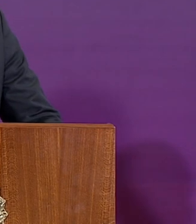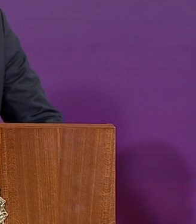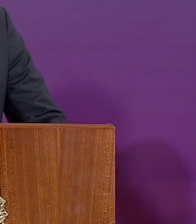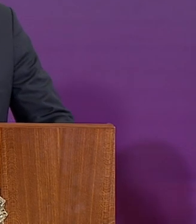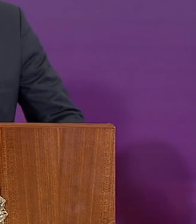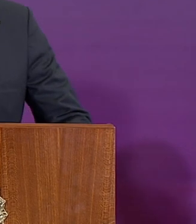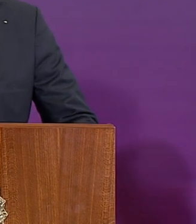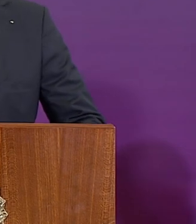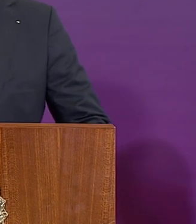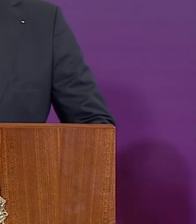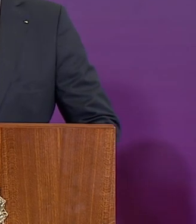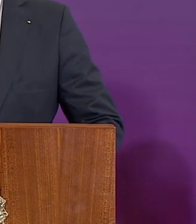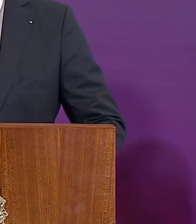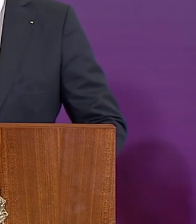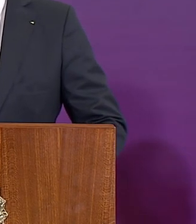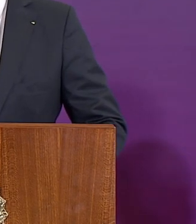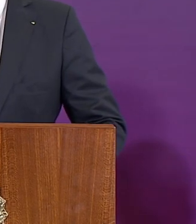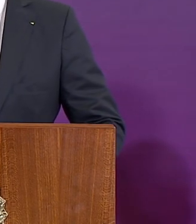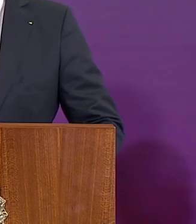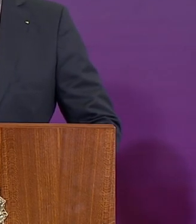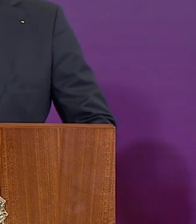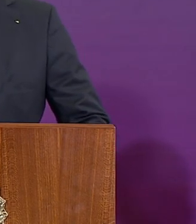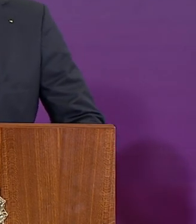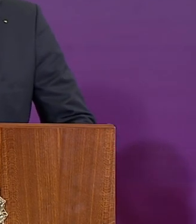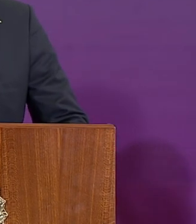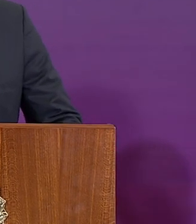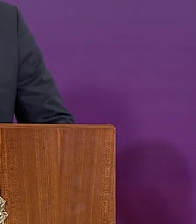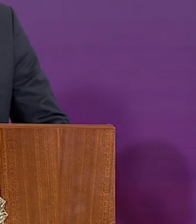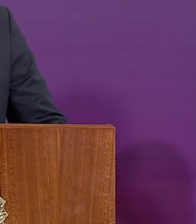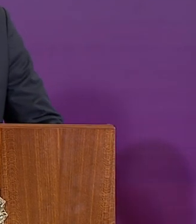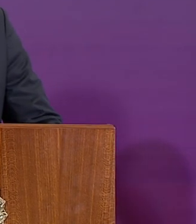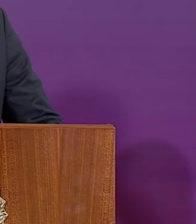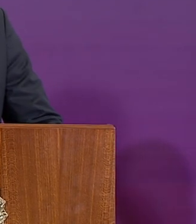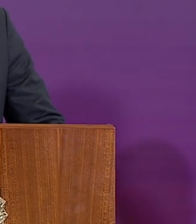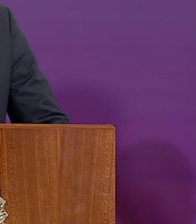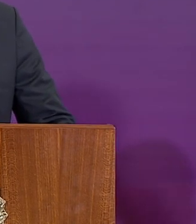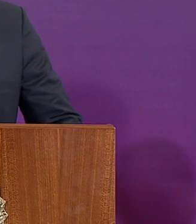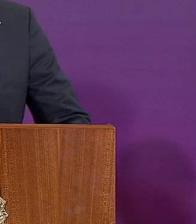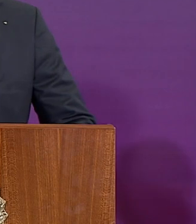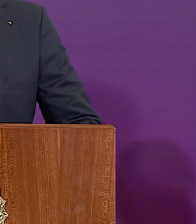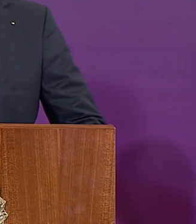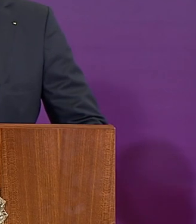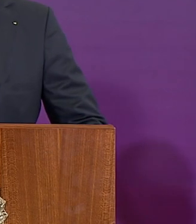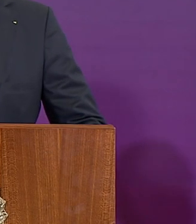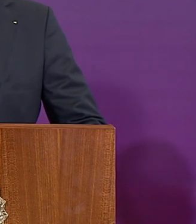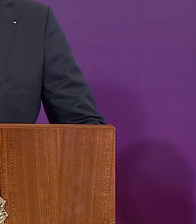leis que os façam sentir,